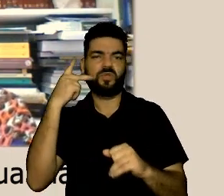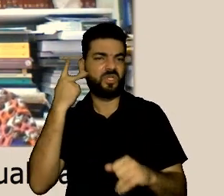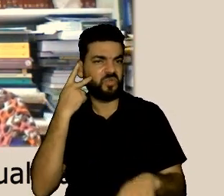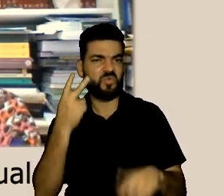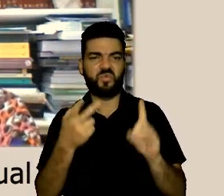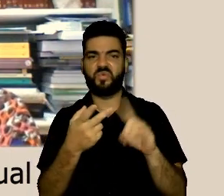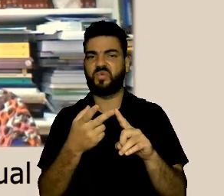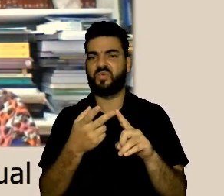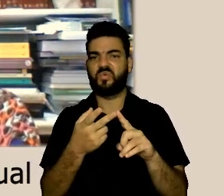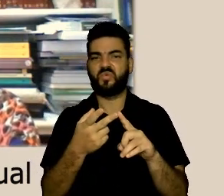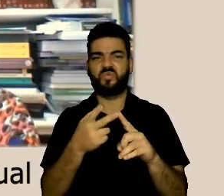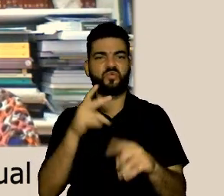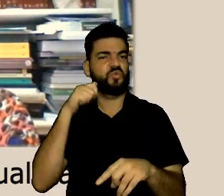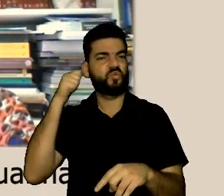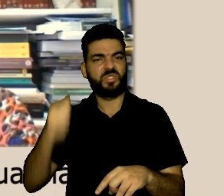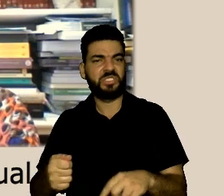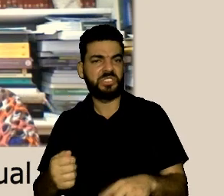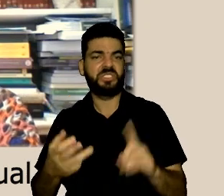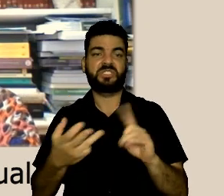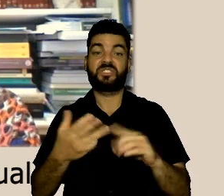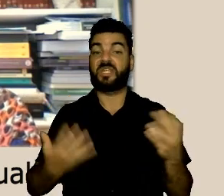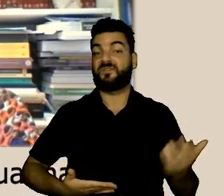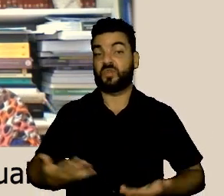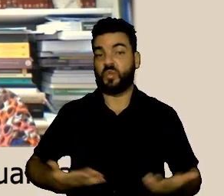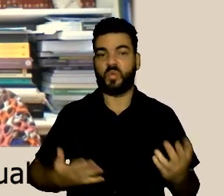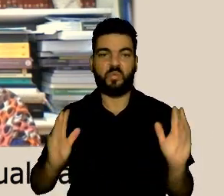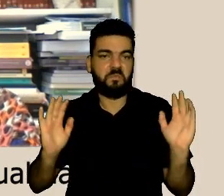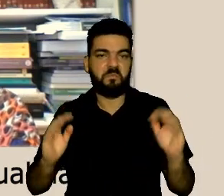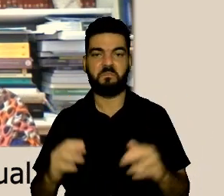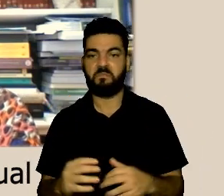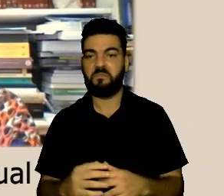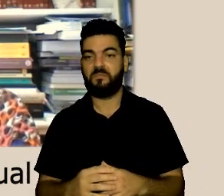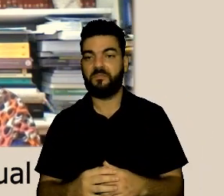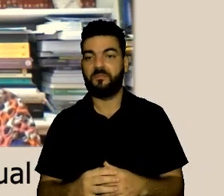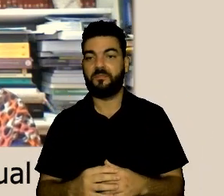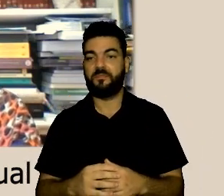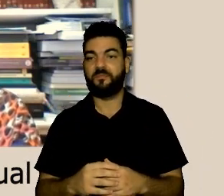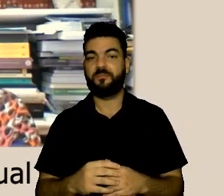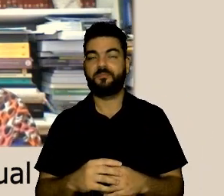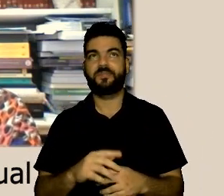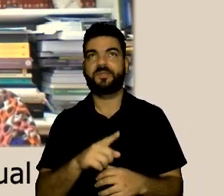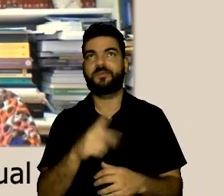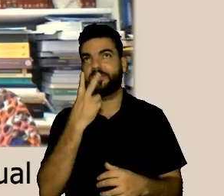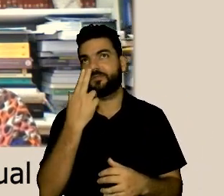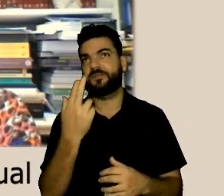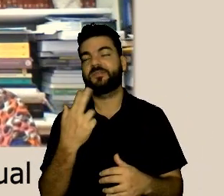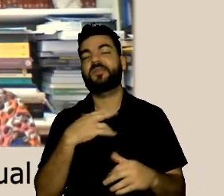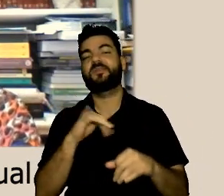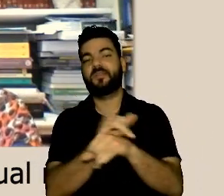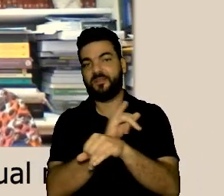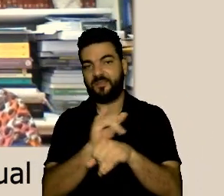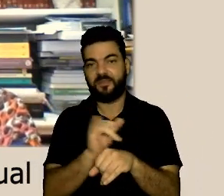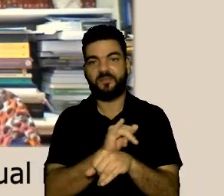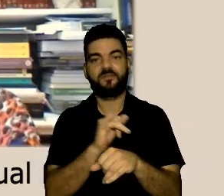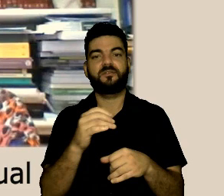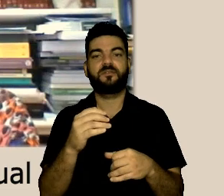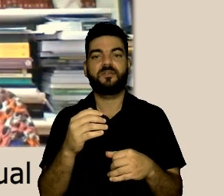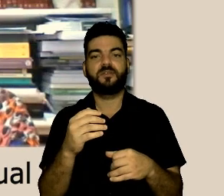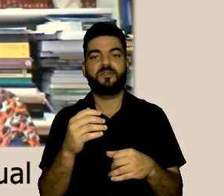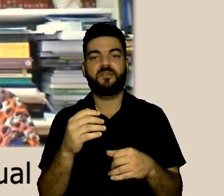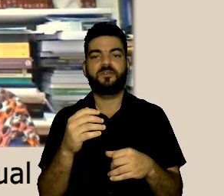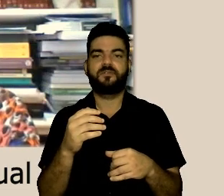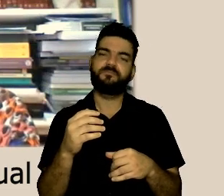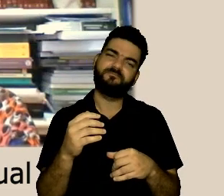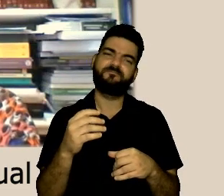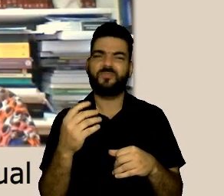dos membros que acompanham as comissões tanto procuradores como no caso da gente federal os juízes e os servidores para que